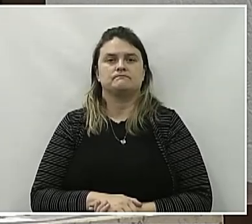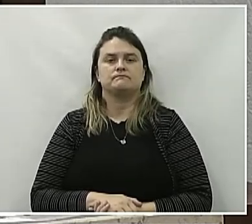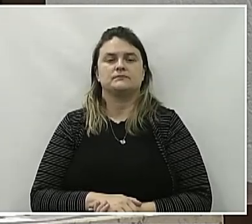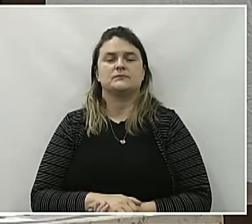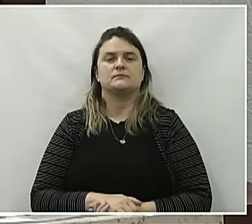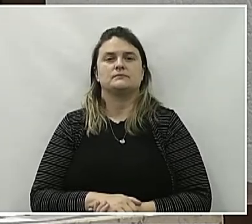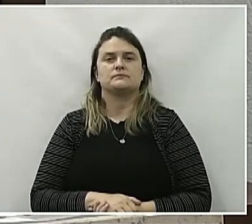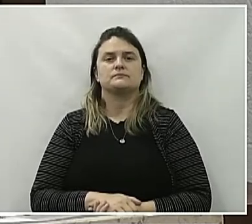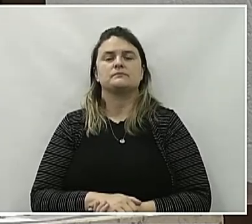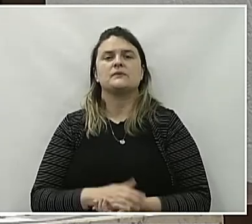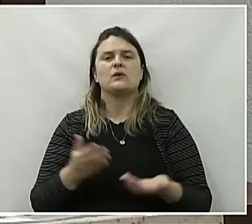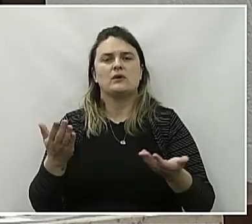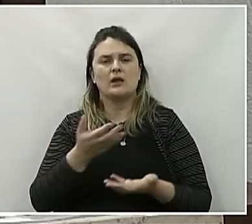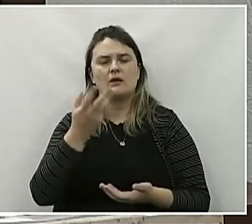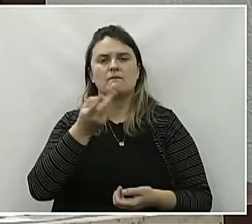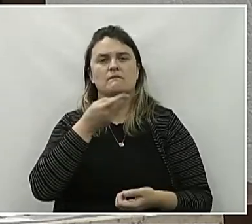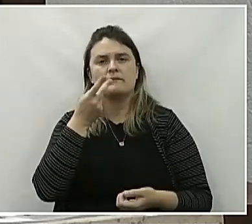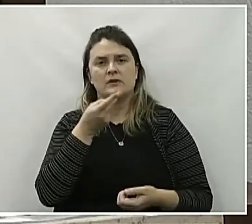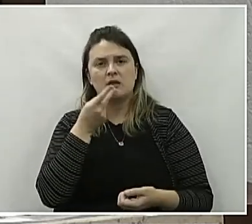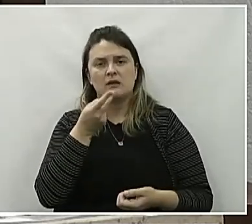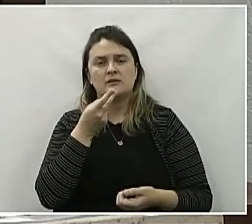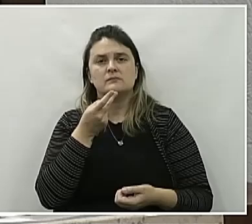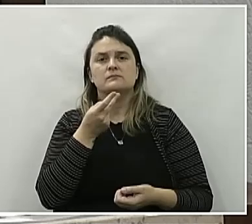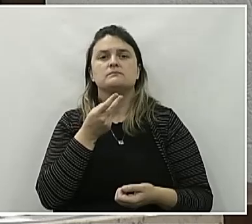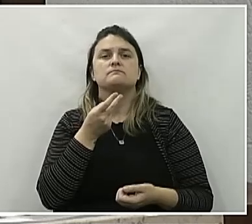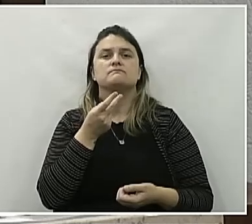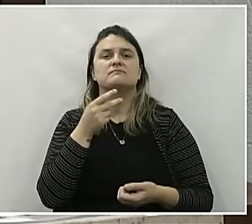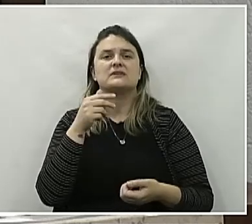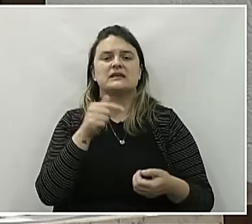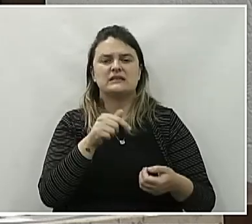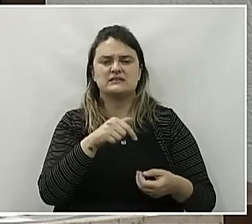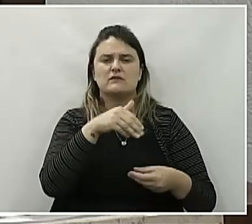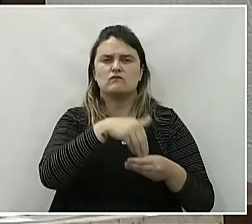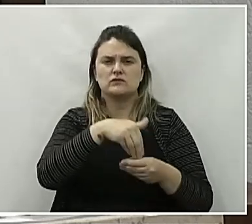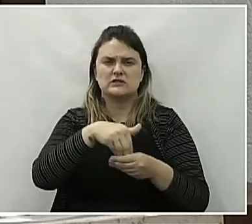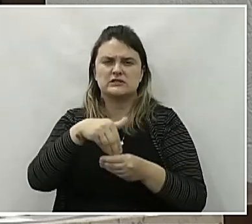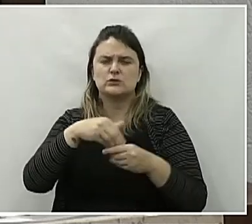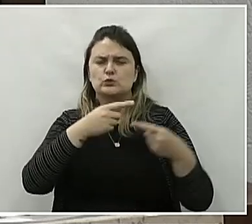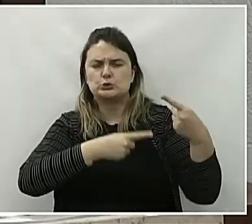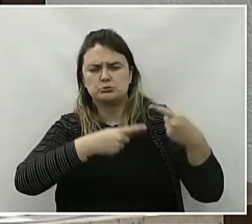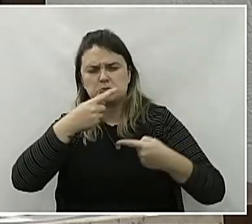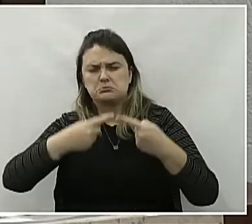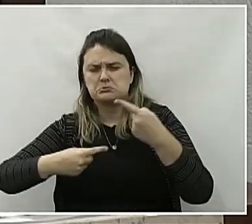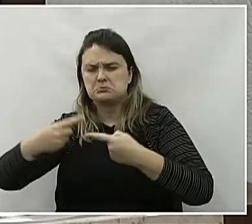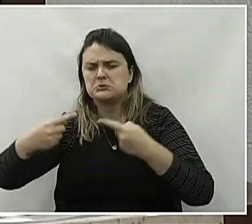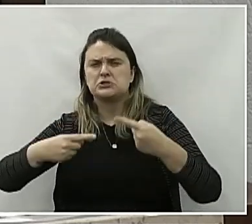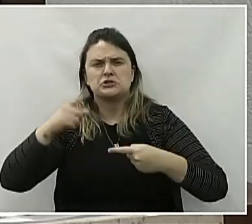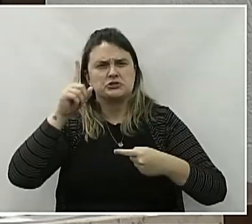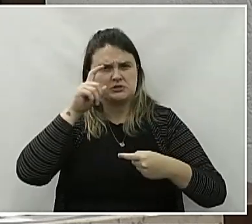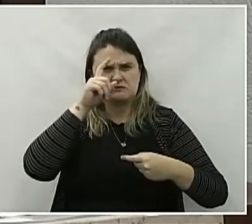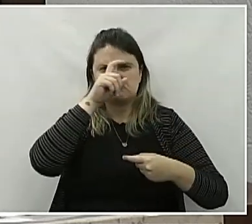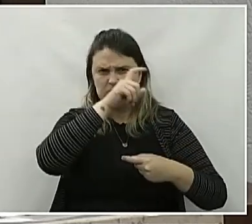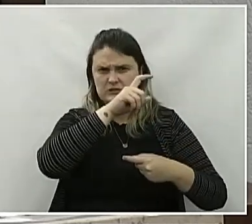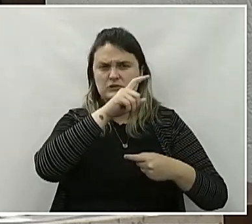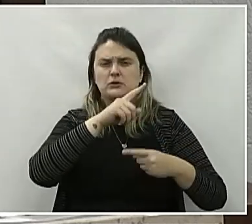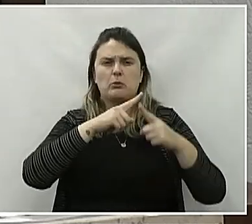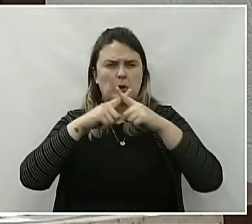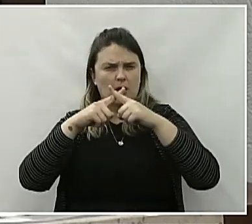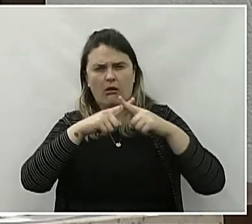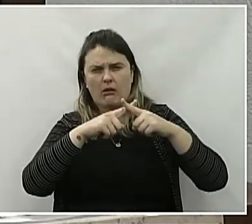Gostaria de salientar aqui essa eleição tão disputada e tão difícil quanto foi.